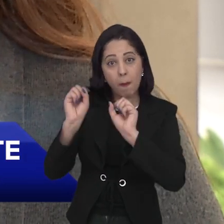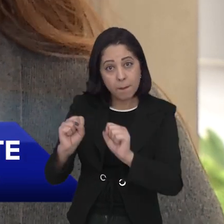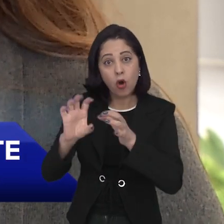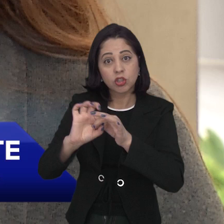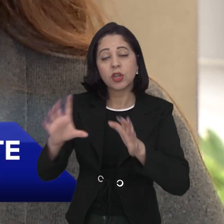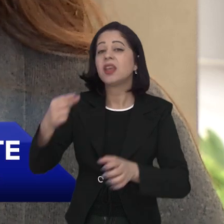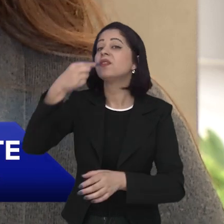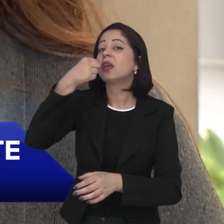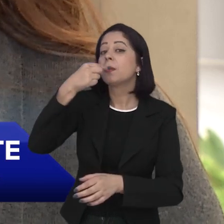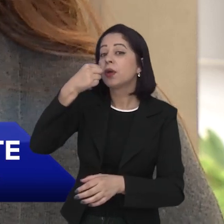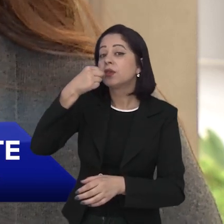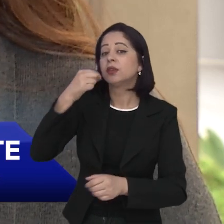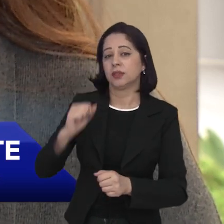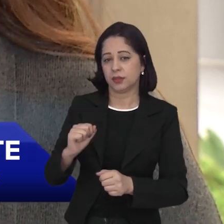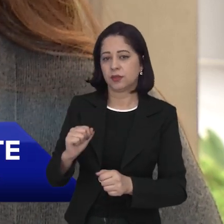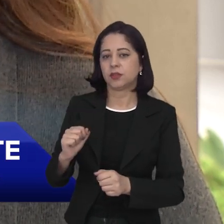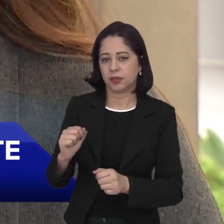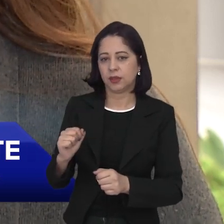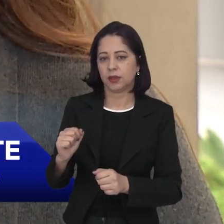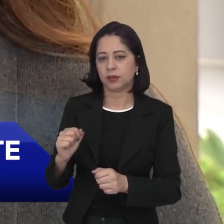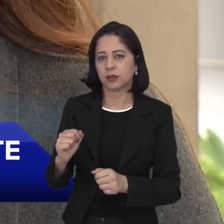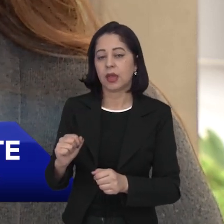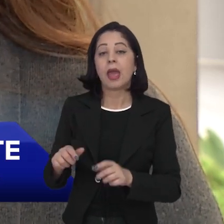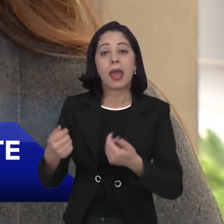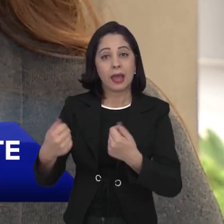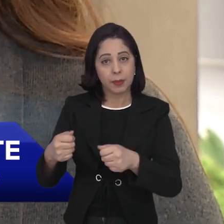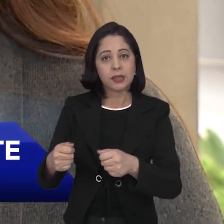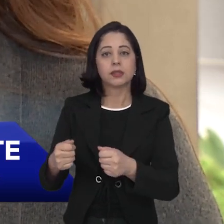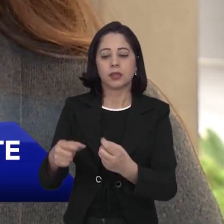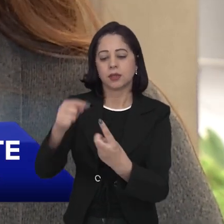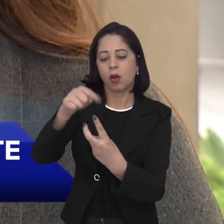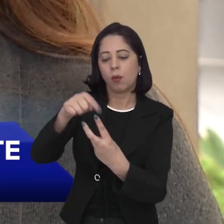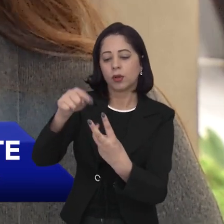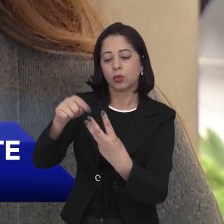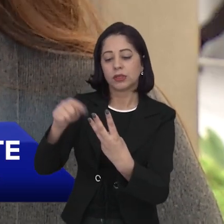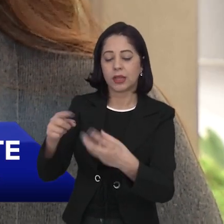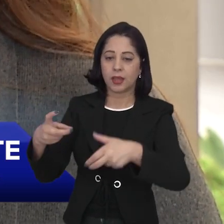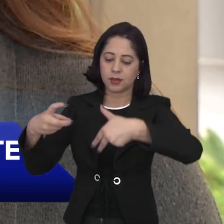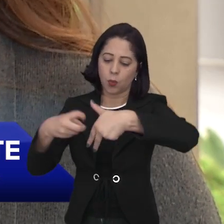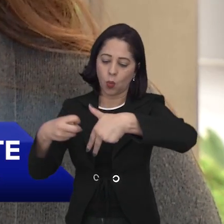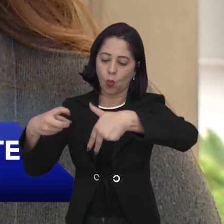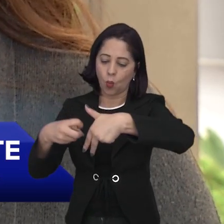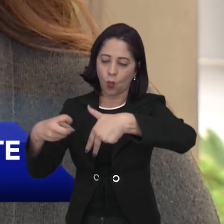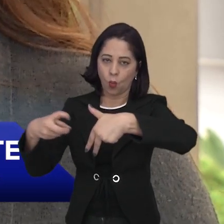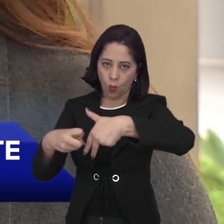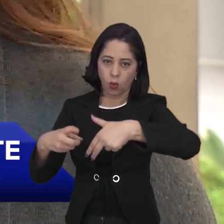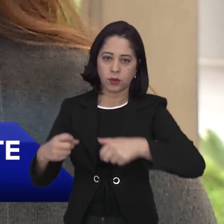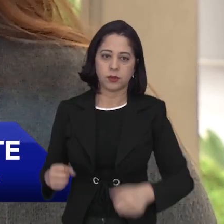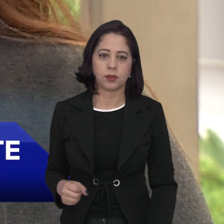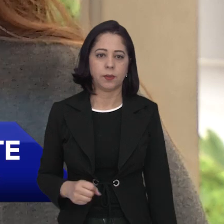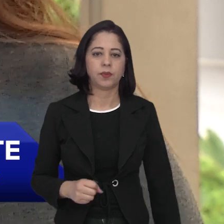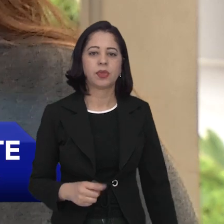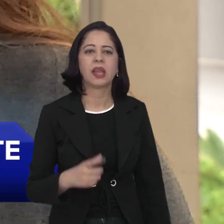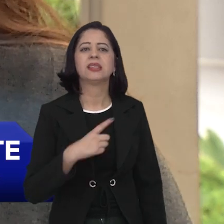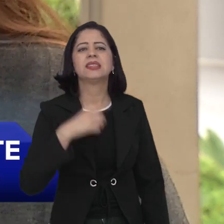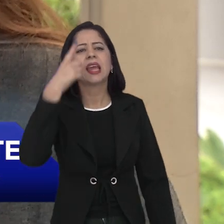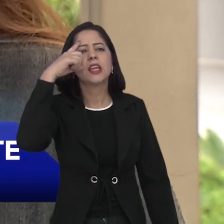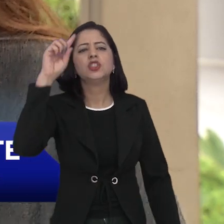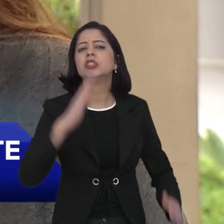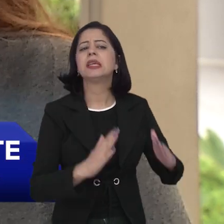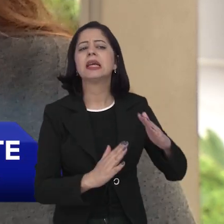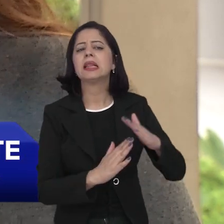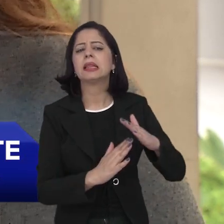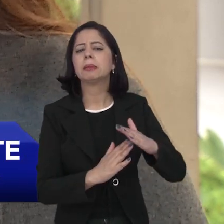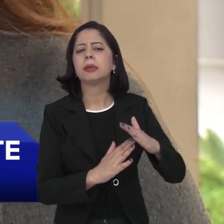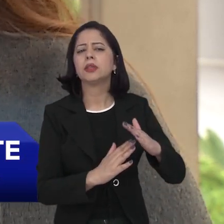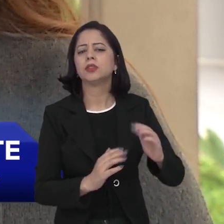29 dias, pode tomar a vacina, desde que tenha um esquema básico de 3 doses da VIP, que é a injeçãozinha. E tem uma data limite